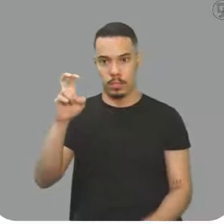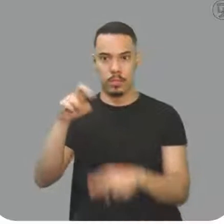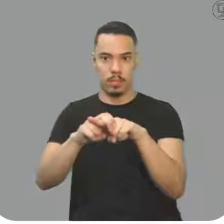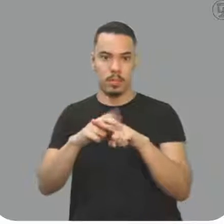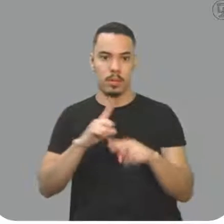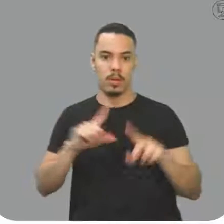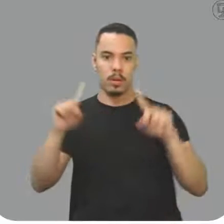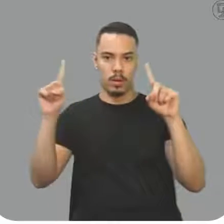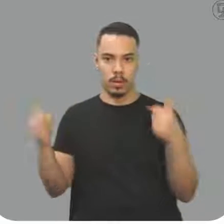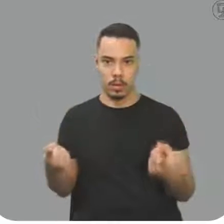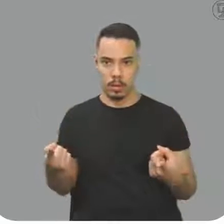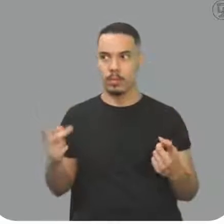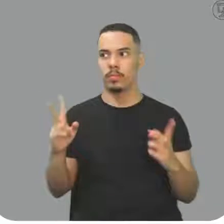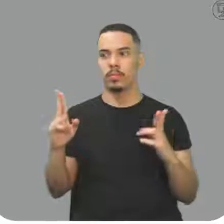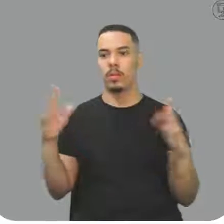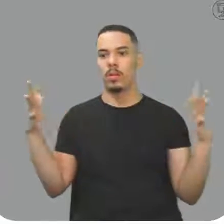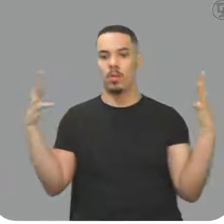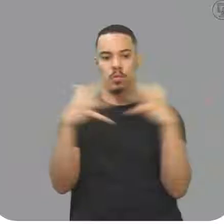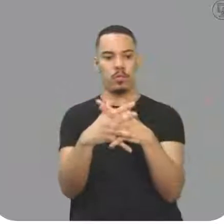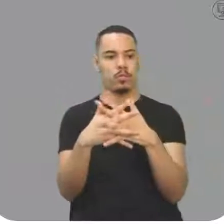parênteses, para não confundir com a multiplicação.